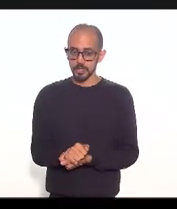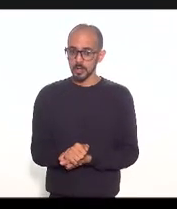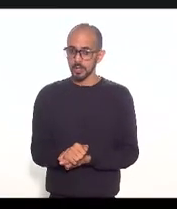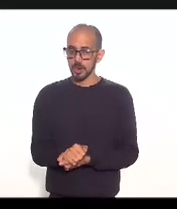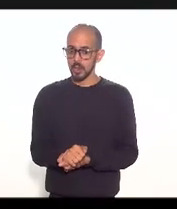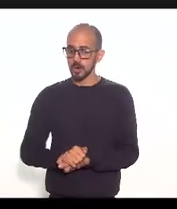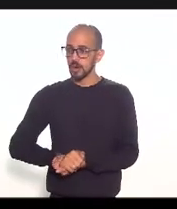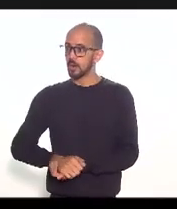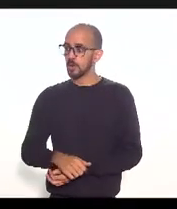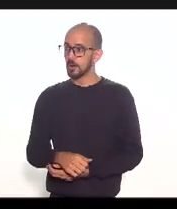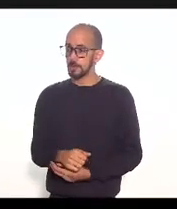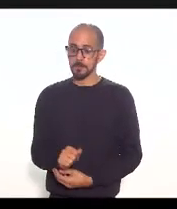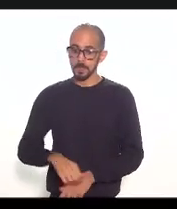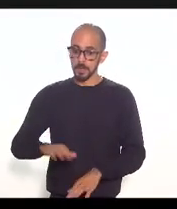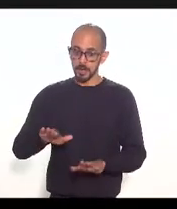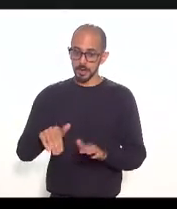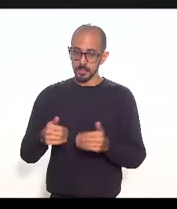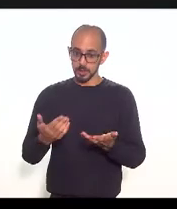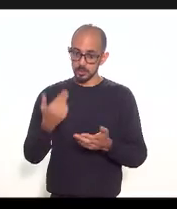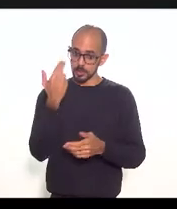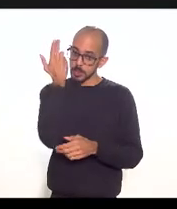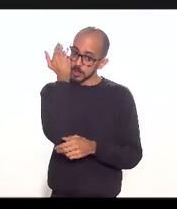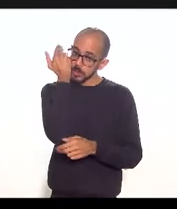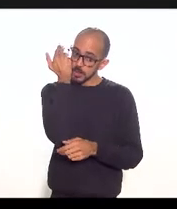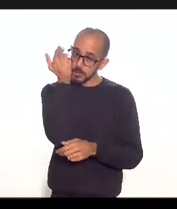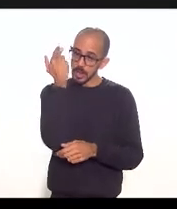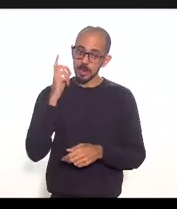Célia Jordão deputado Eleonar Coelho